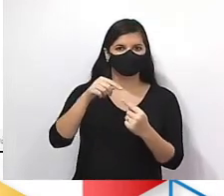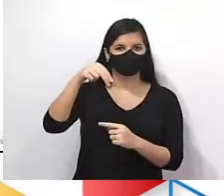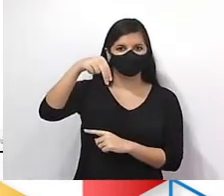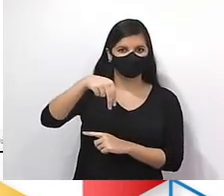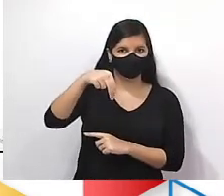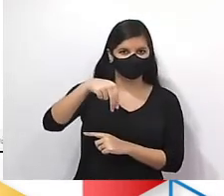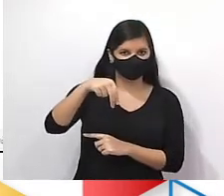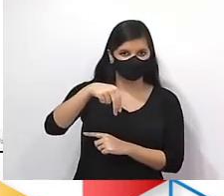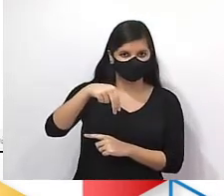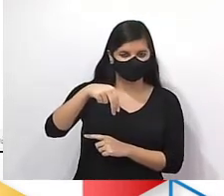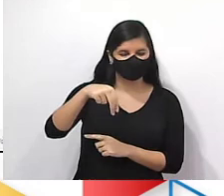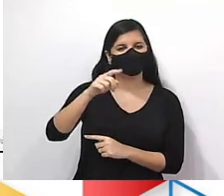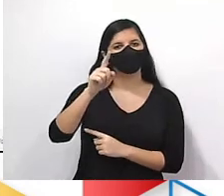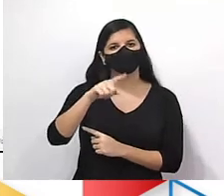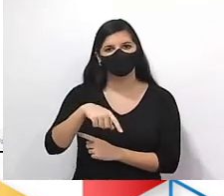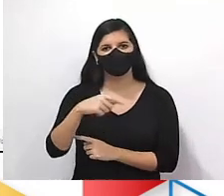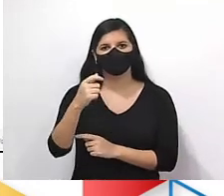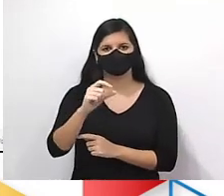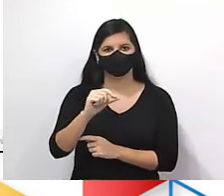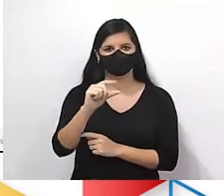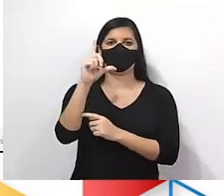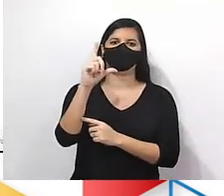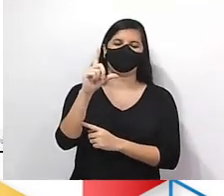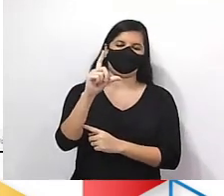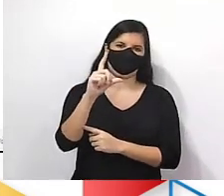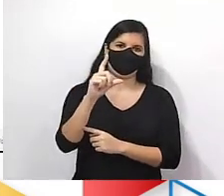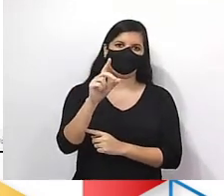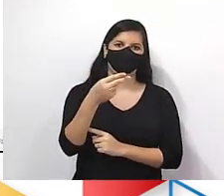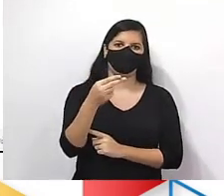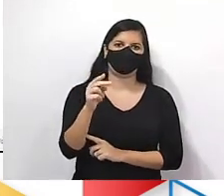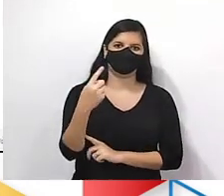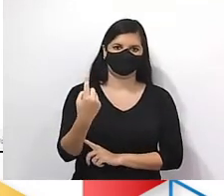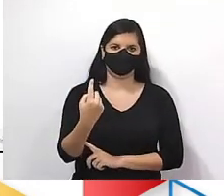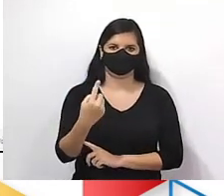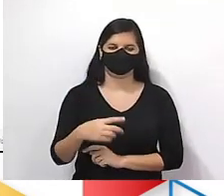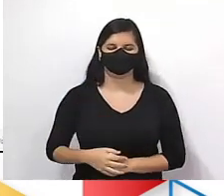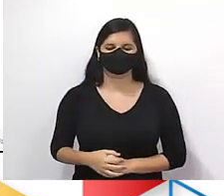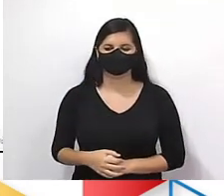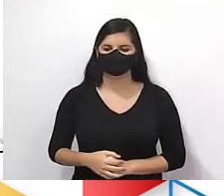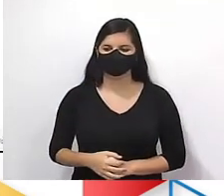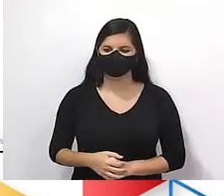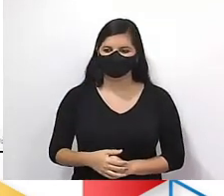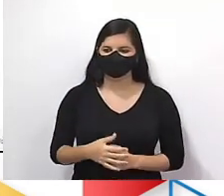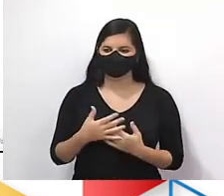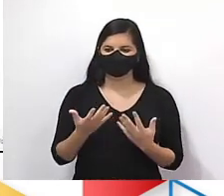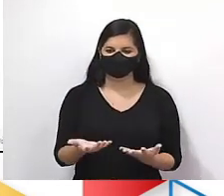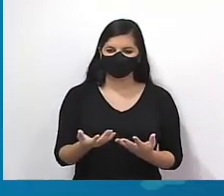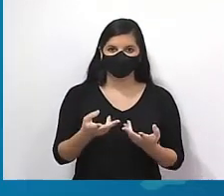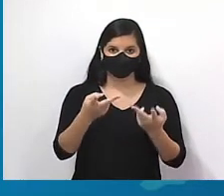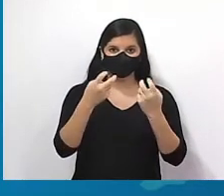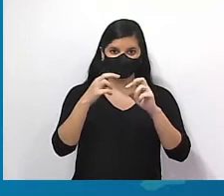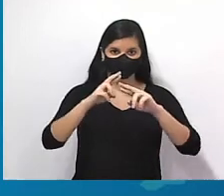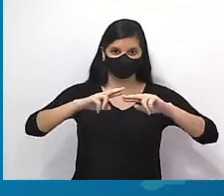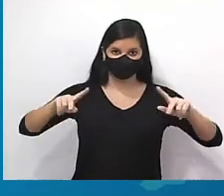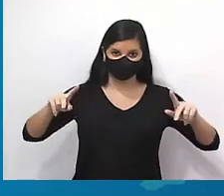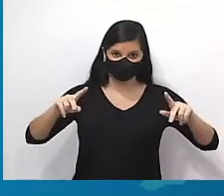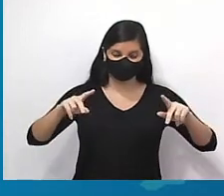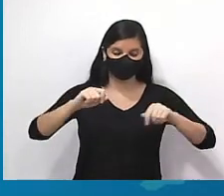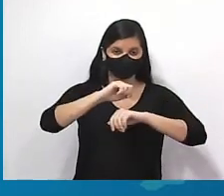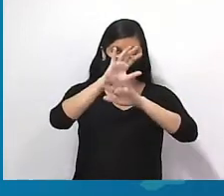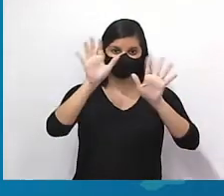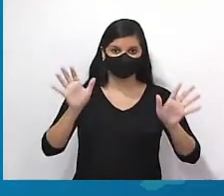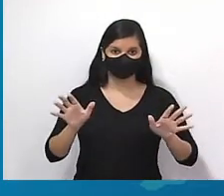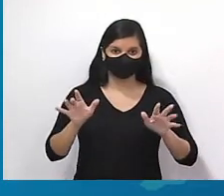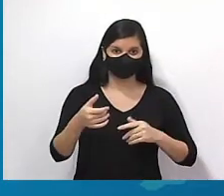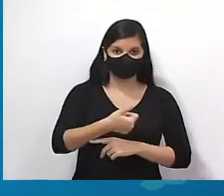caso aí, desse exemplo, tem que ser maior ou igual a 1. Fechou? Então deu pra ver a diferença claramente? Na